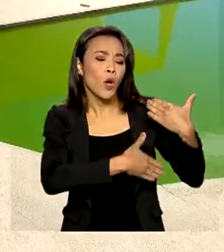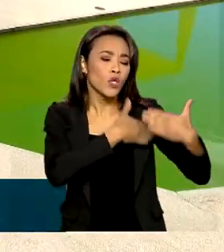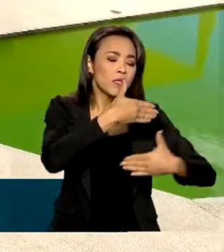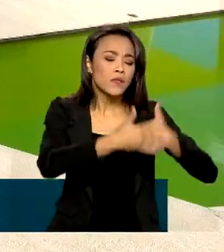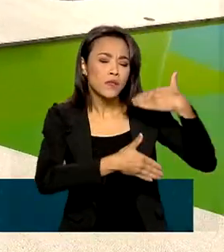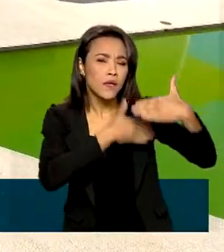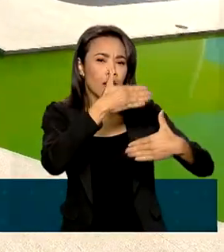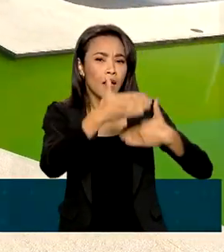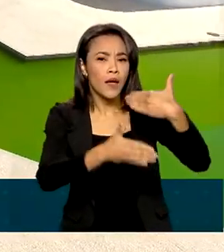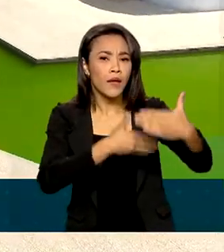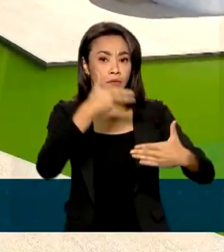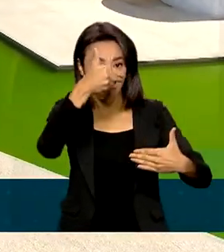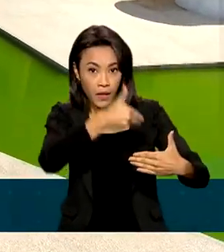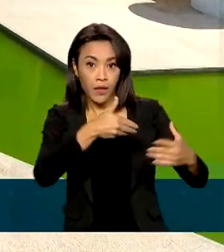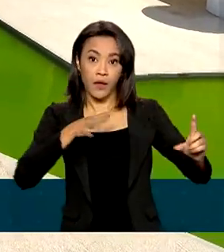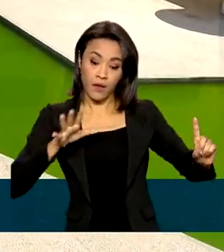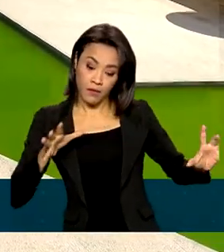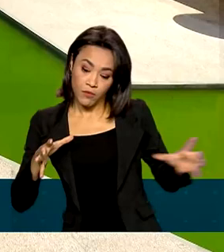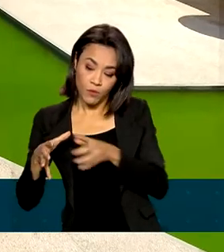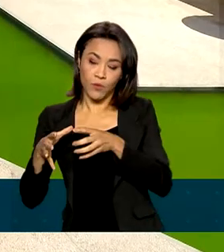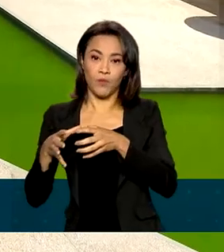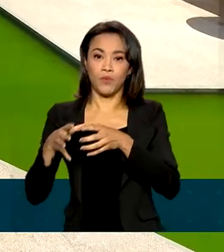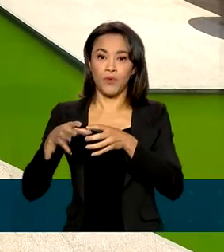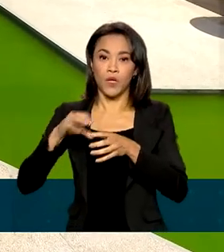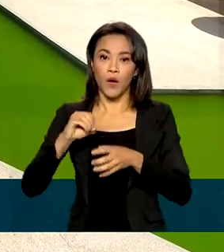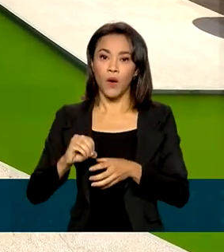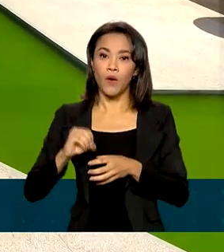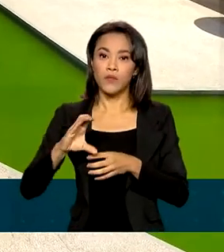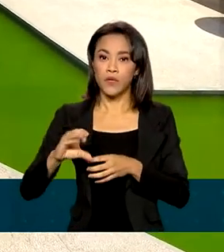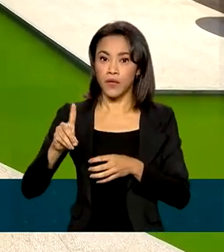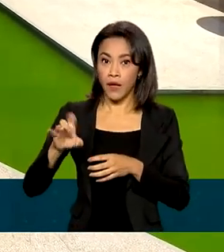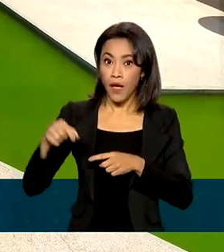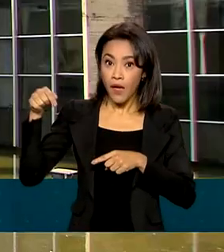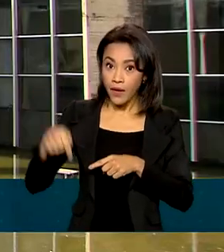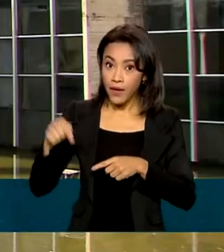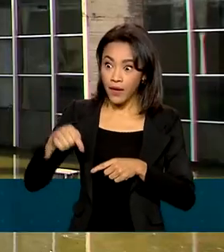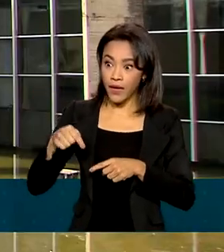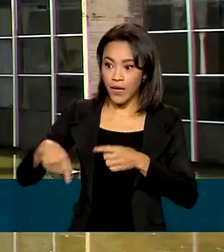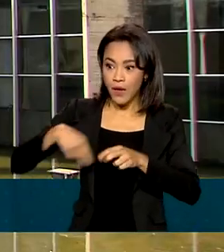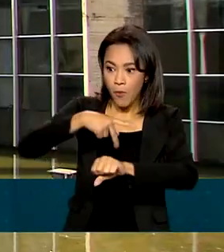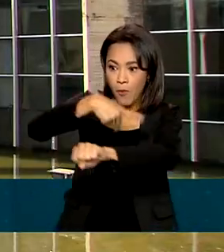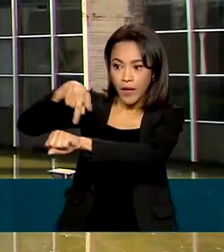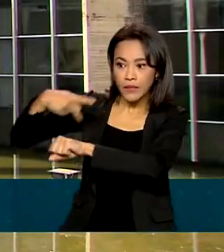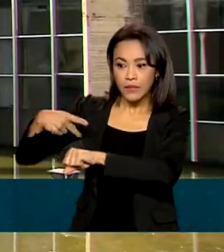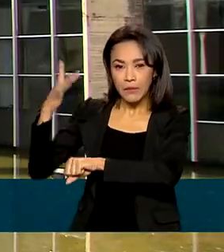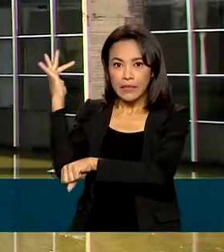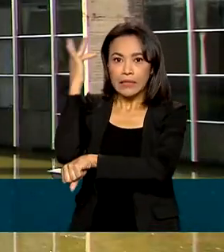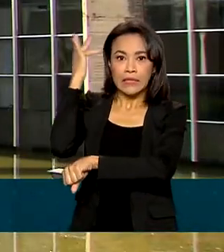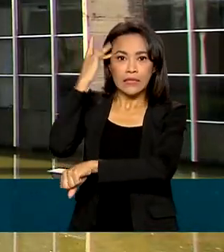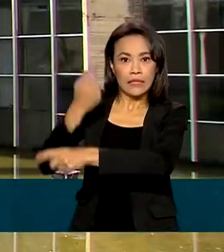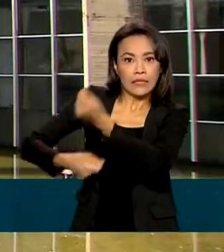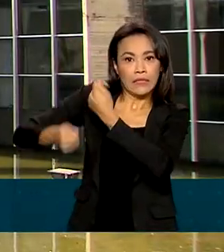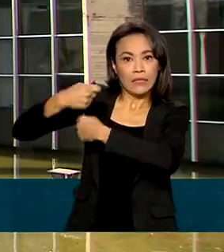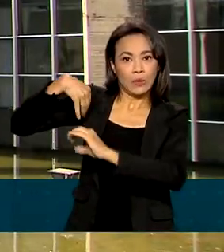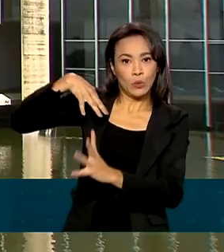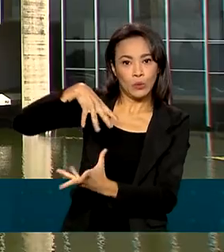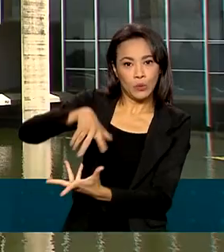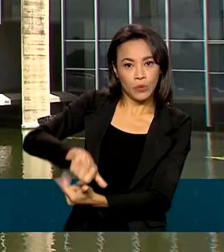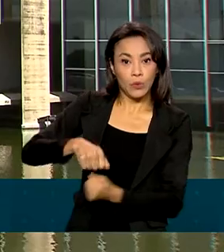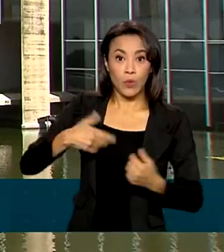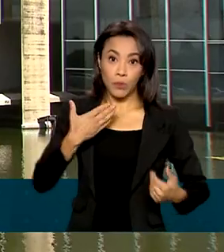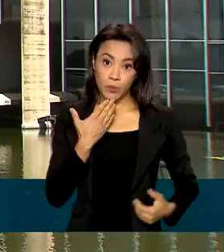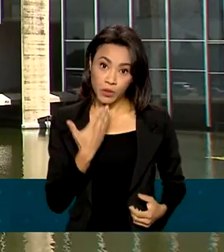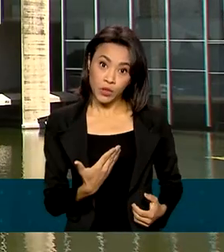ingresso na OCDE, que reúne as economias mais avançadas do mundo. O pedido formal de adesão à organização